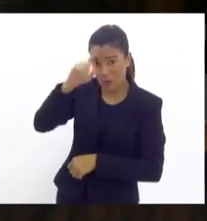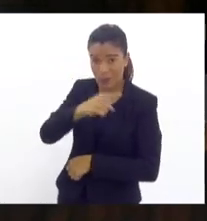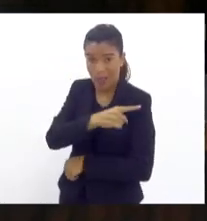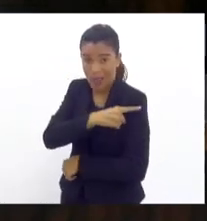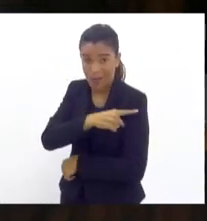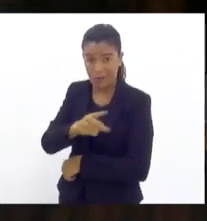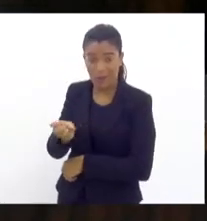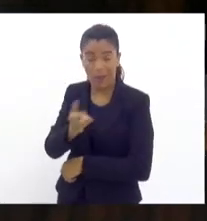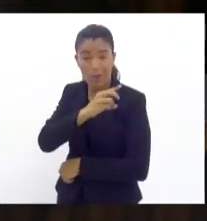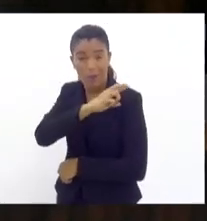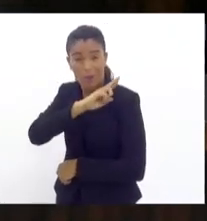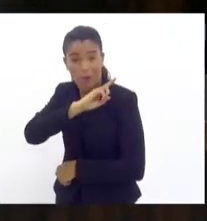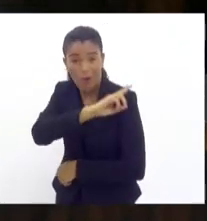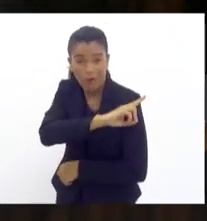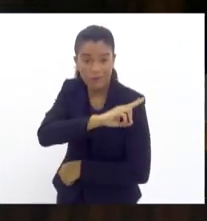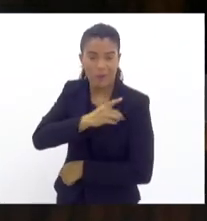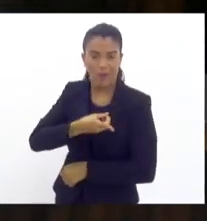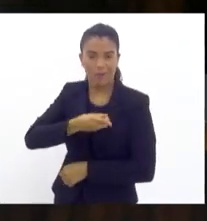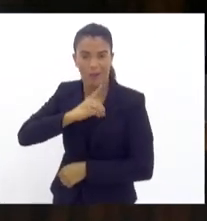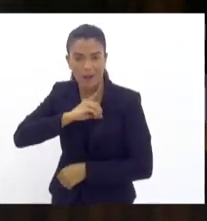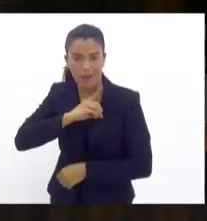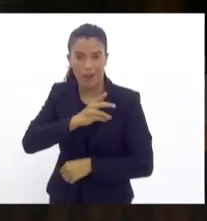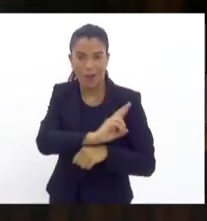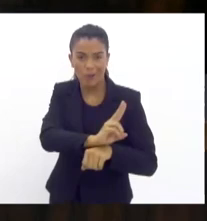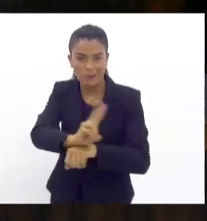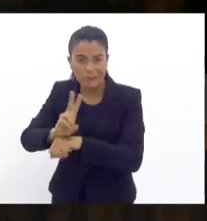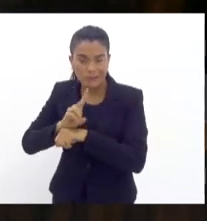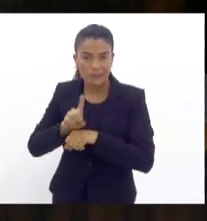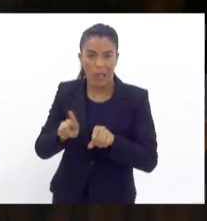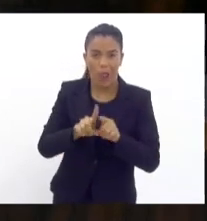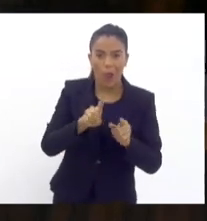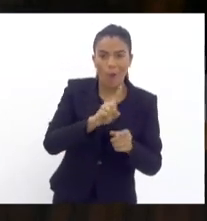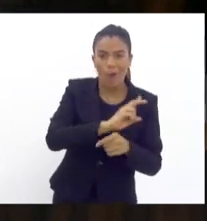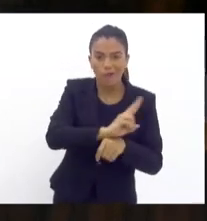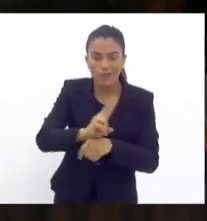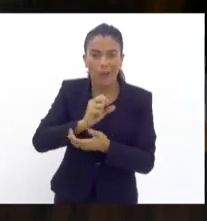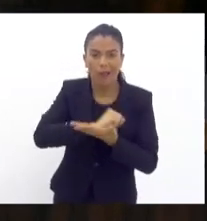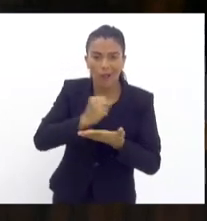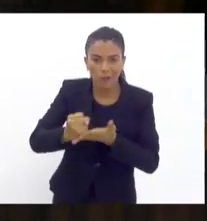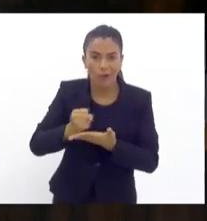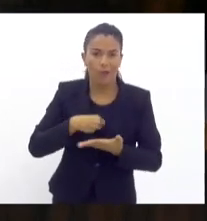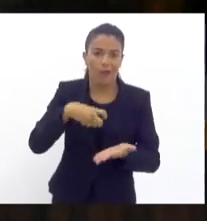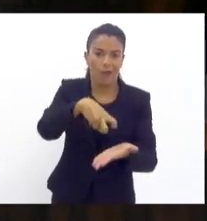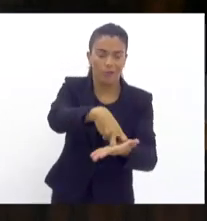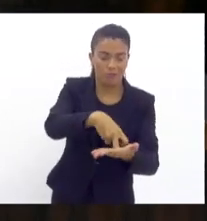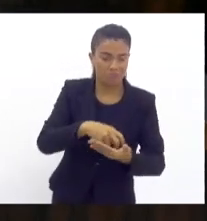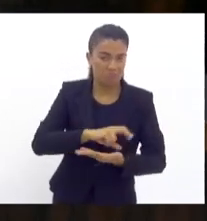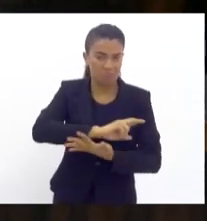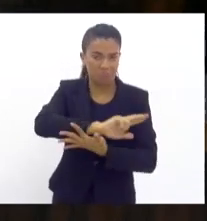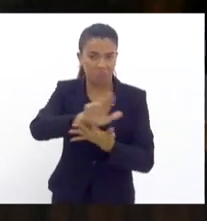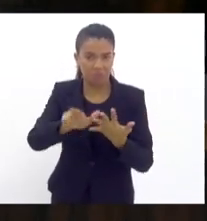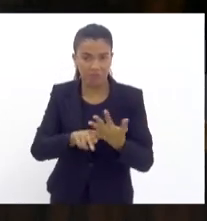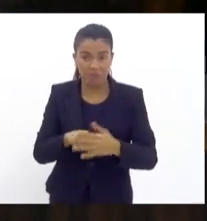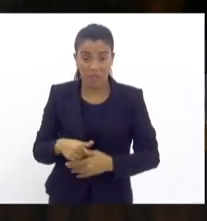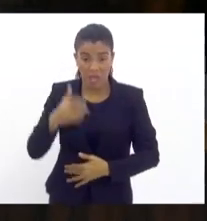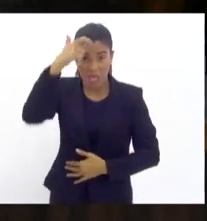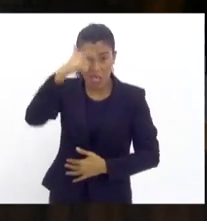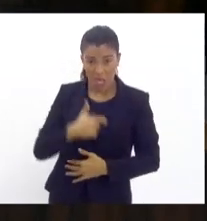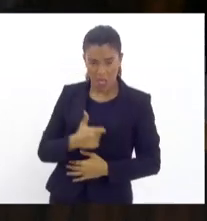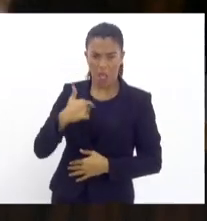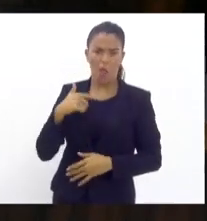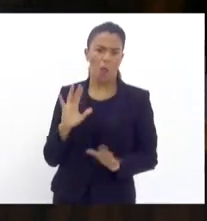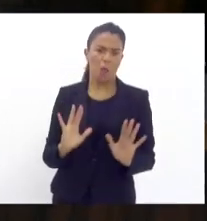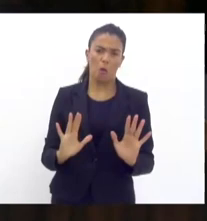é o delegado é o inspetor oficial de cartório investigador policial penal enfim eu não faço